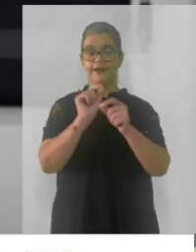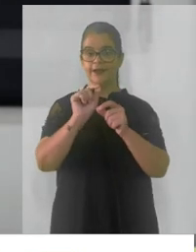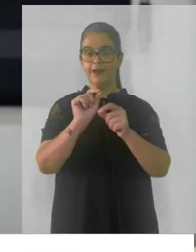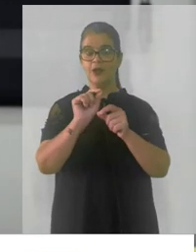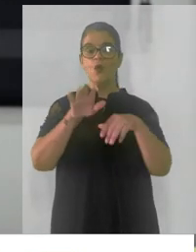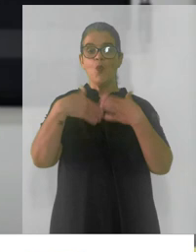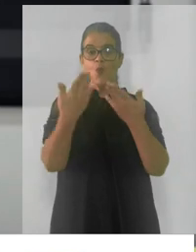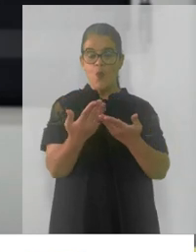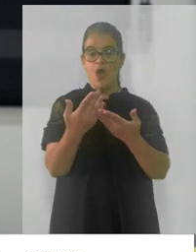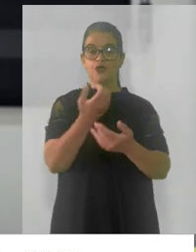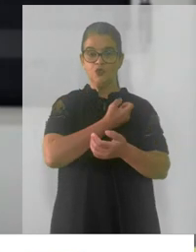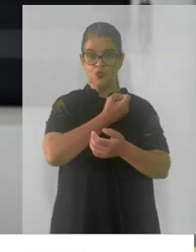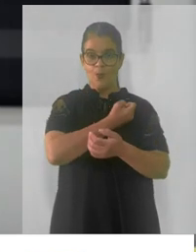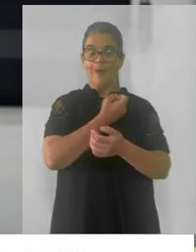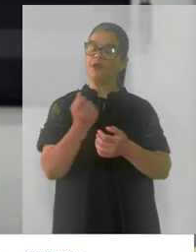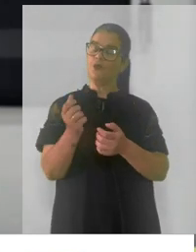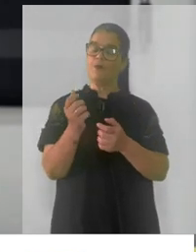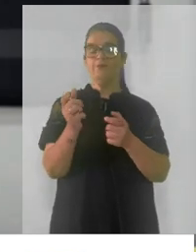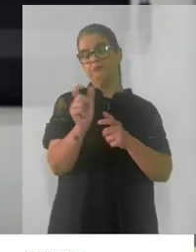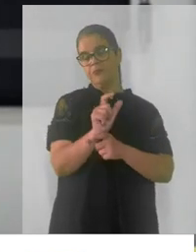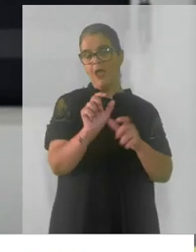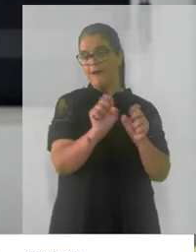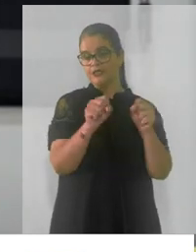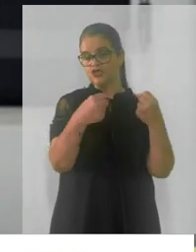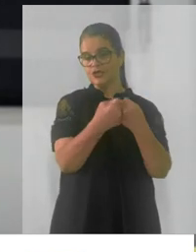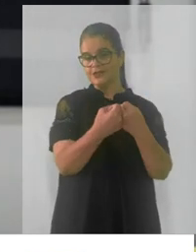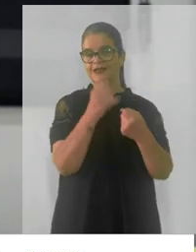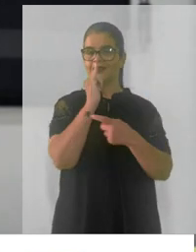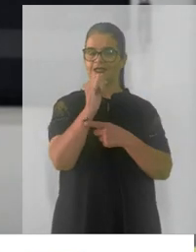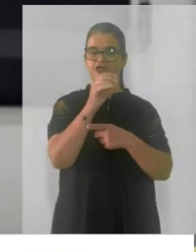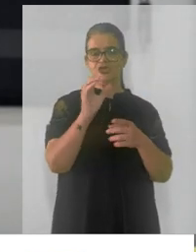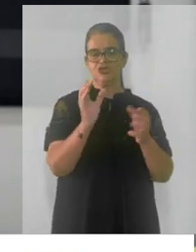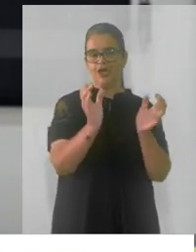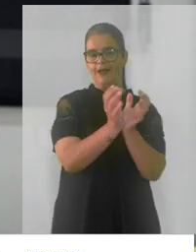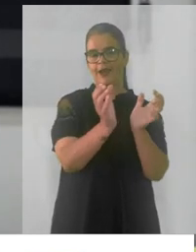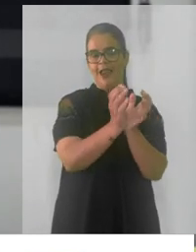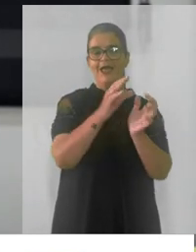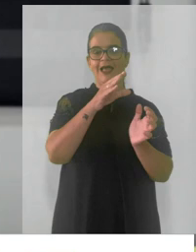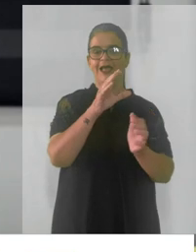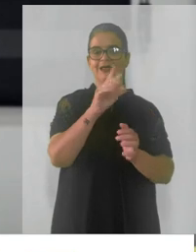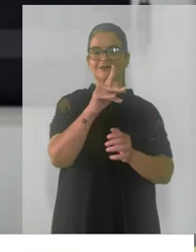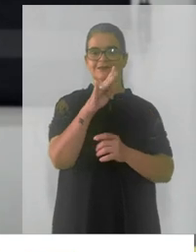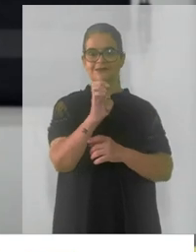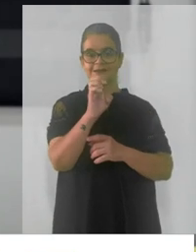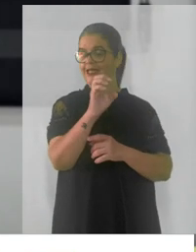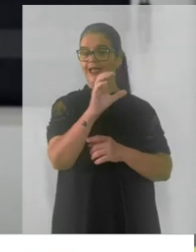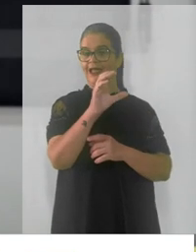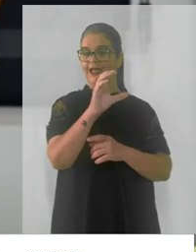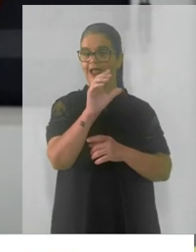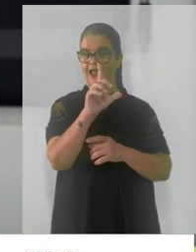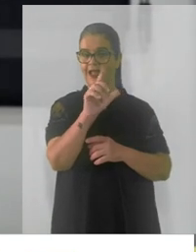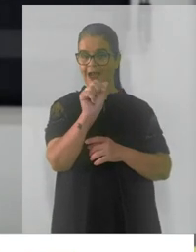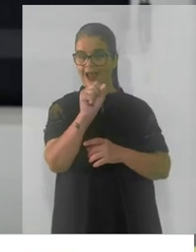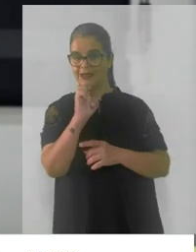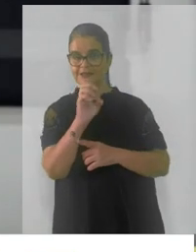parcela da sociedade, o que ele vai chamar de classe média, que ele compõe por conta da sua condição